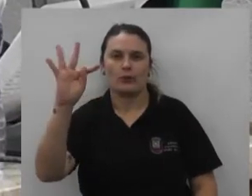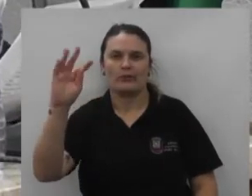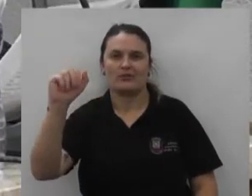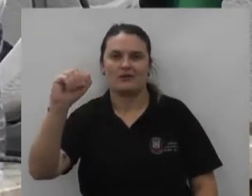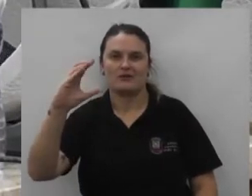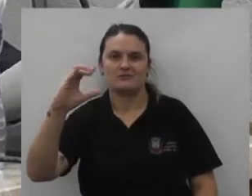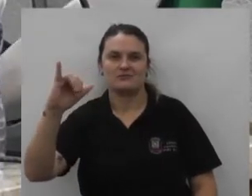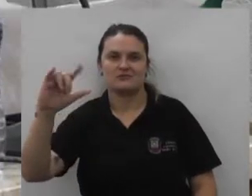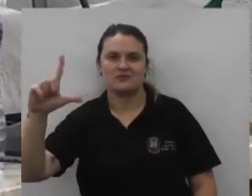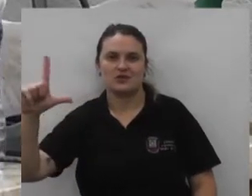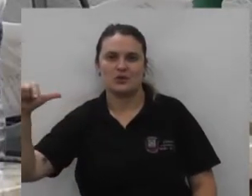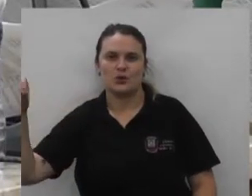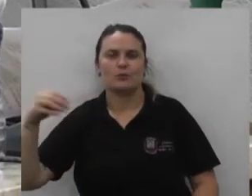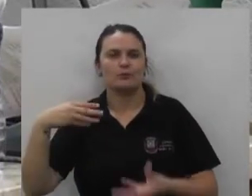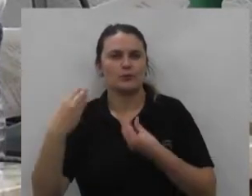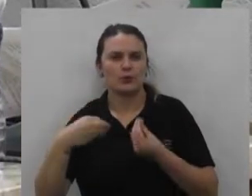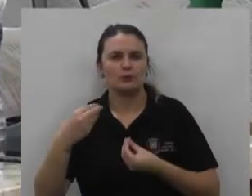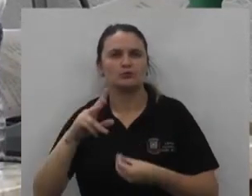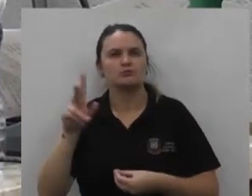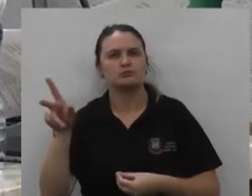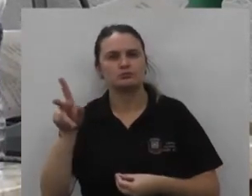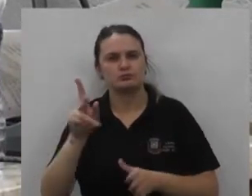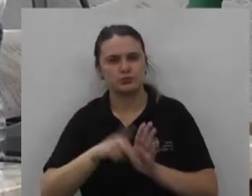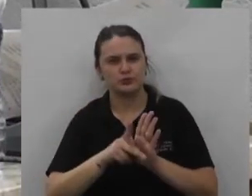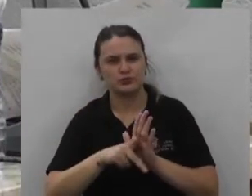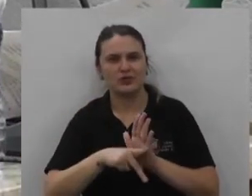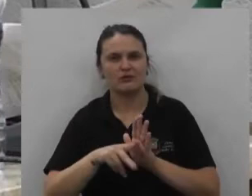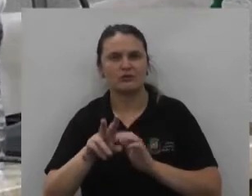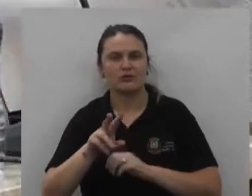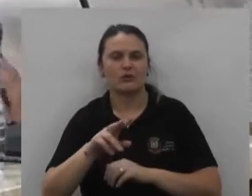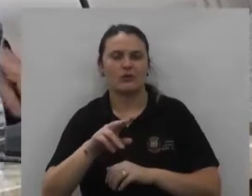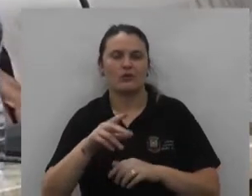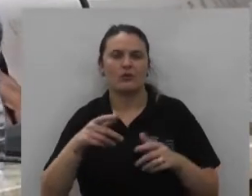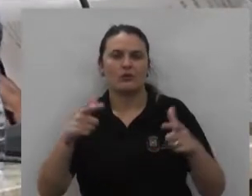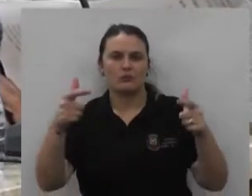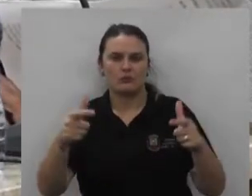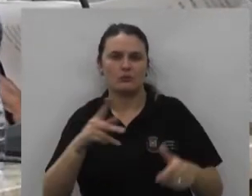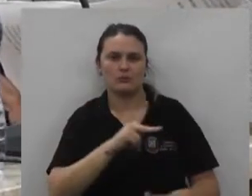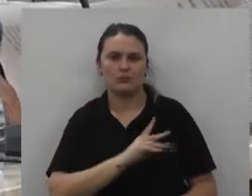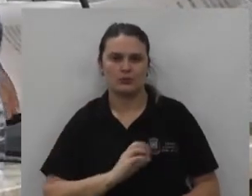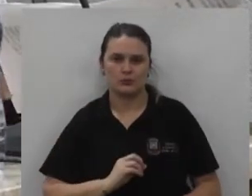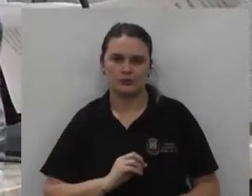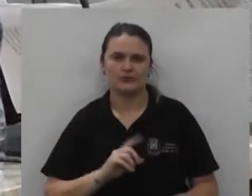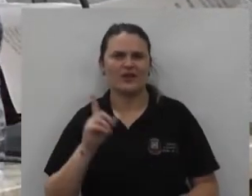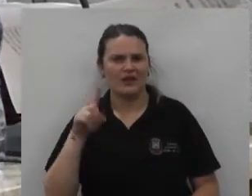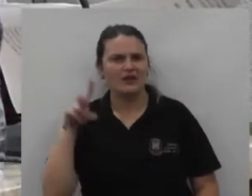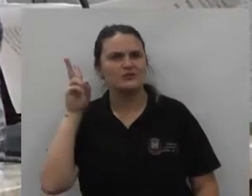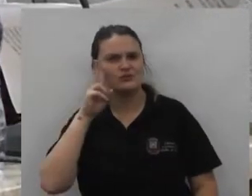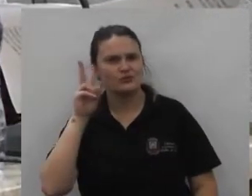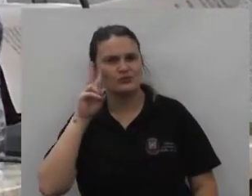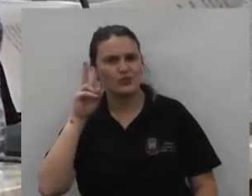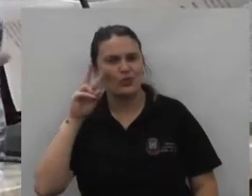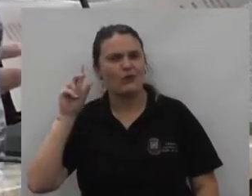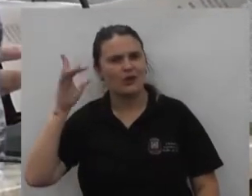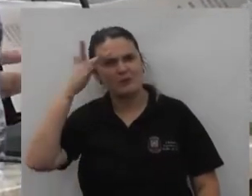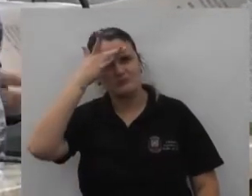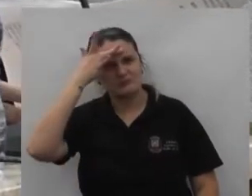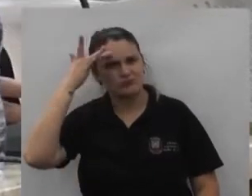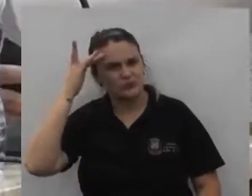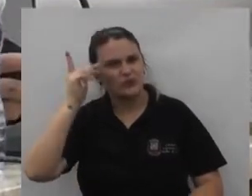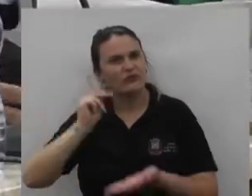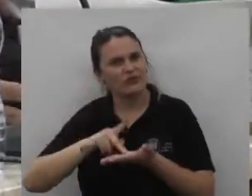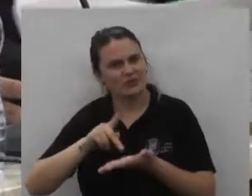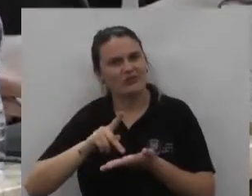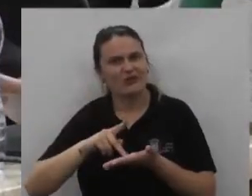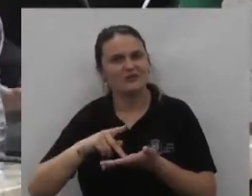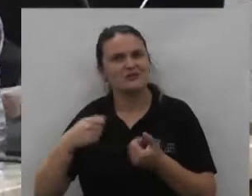vez que como é um projeto nomeação de bem público não é justificativa e sim o histórico por uma pessoa que